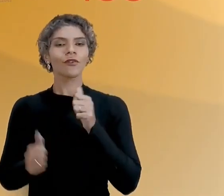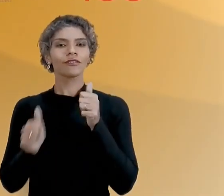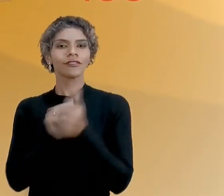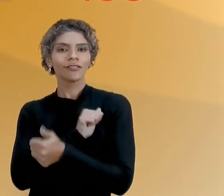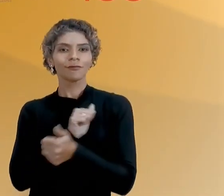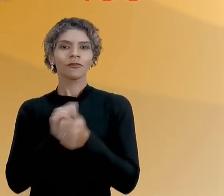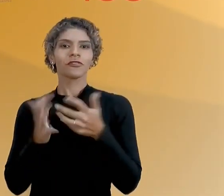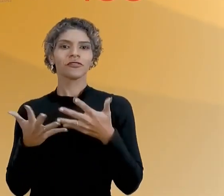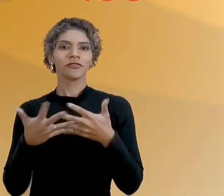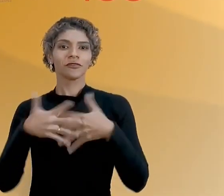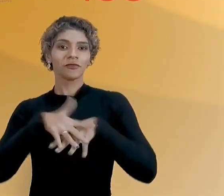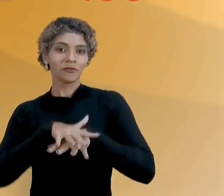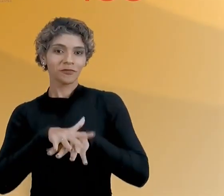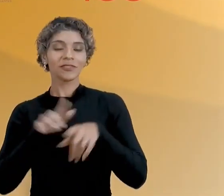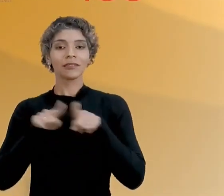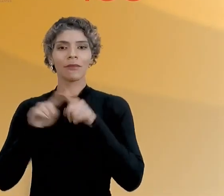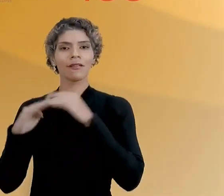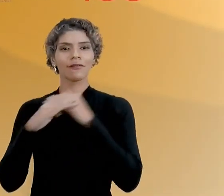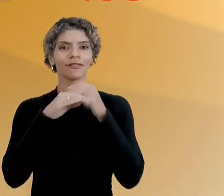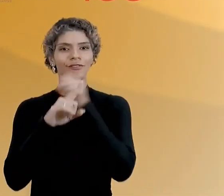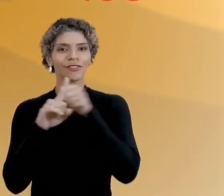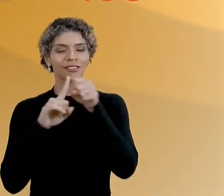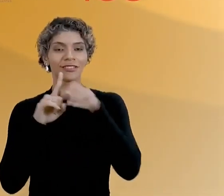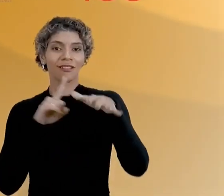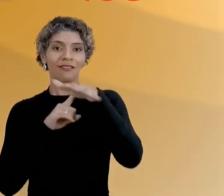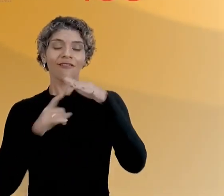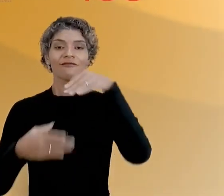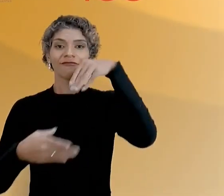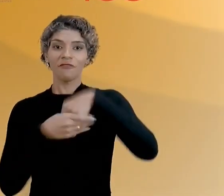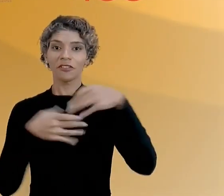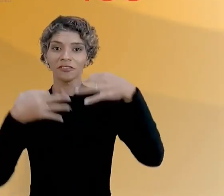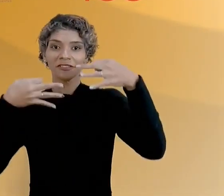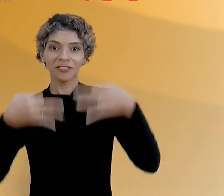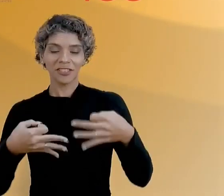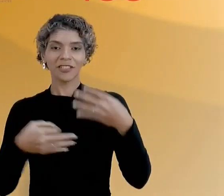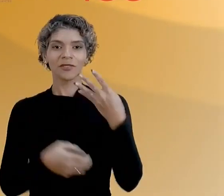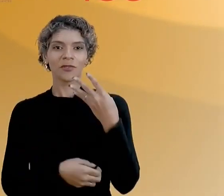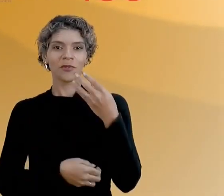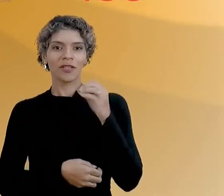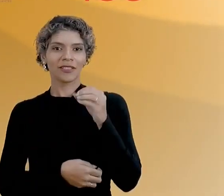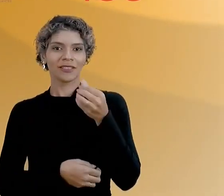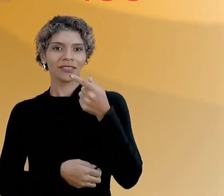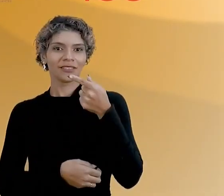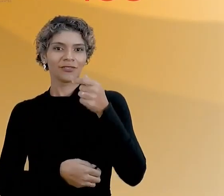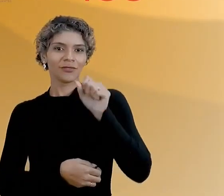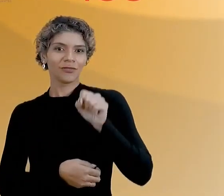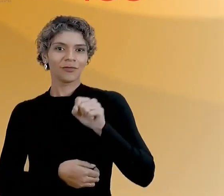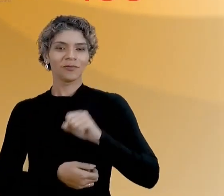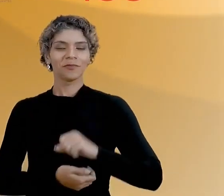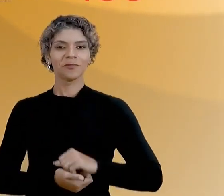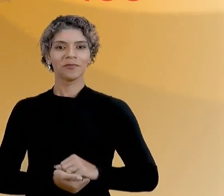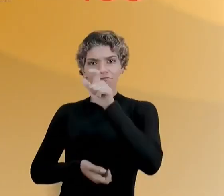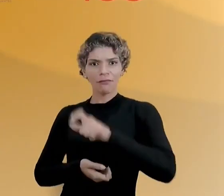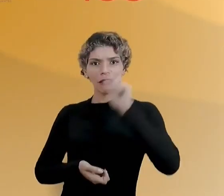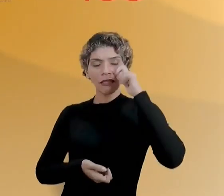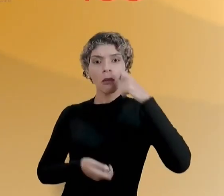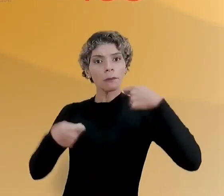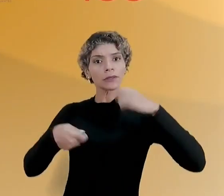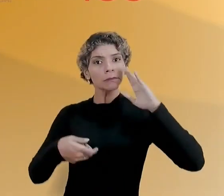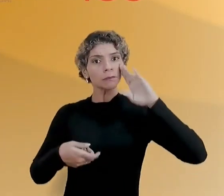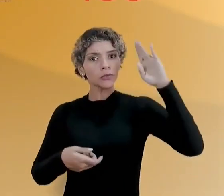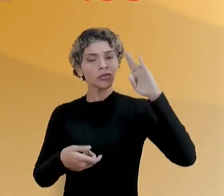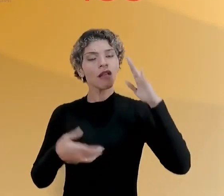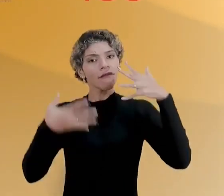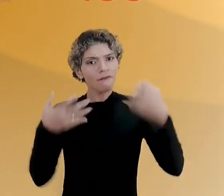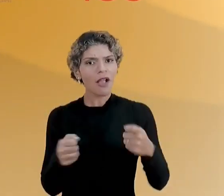esporte inclusivo e igualdade social. Vote certo. Anderson Piloto, 4078. O negro